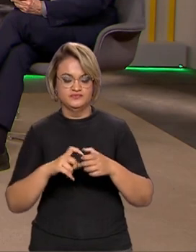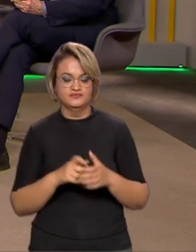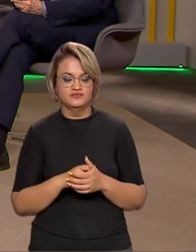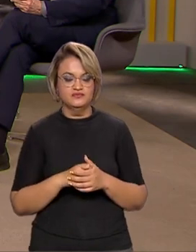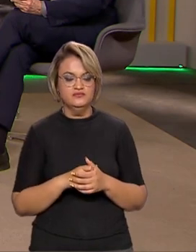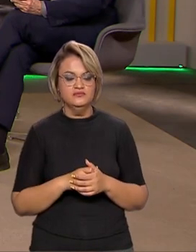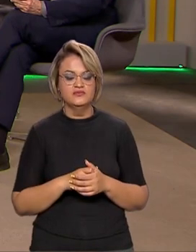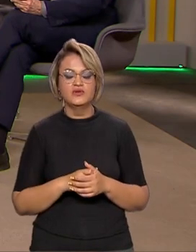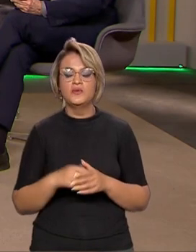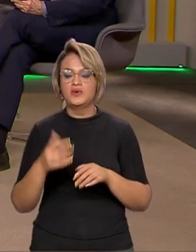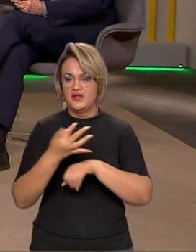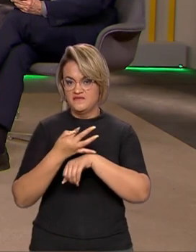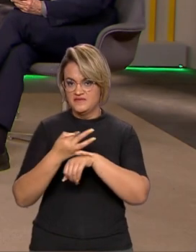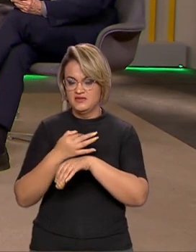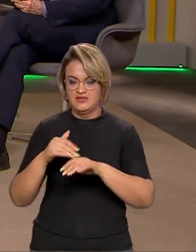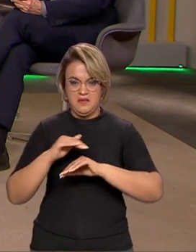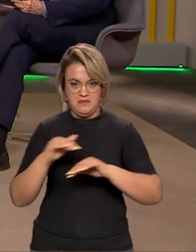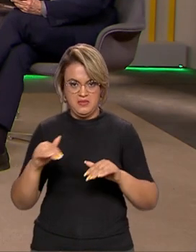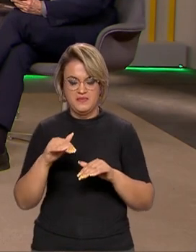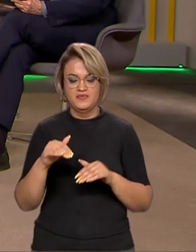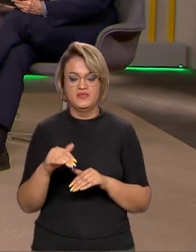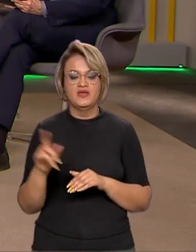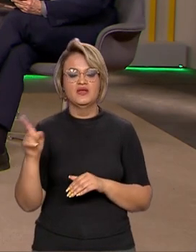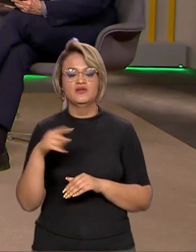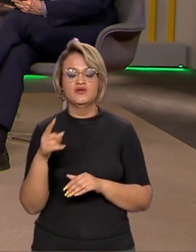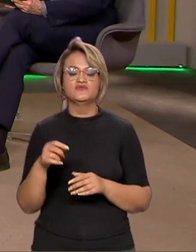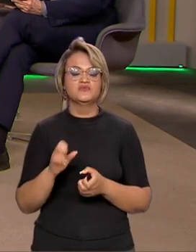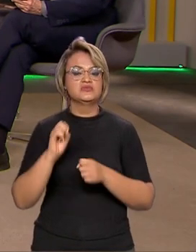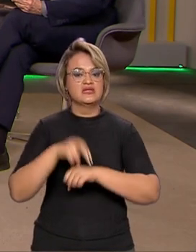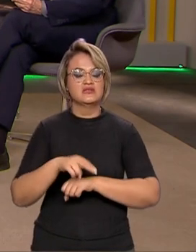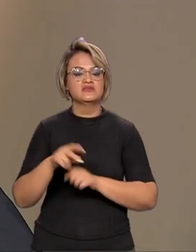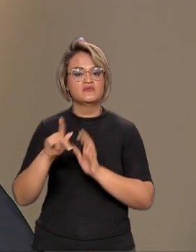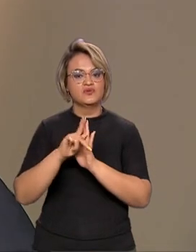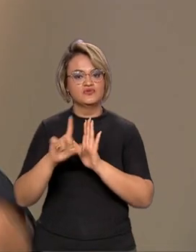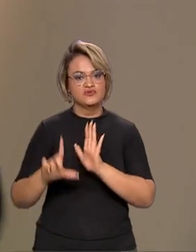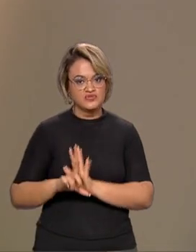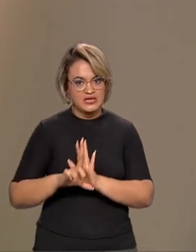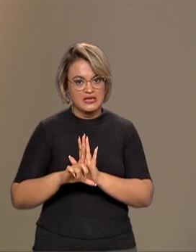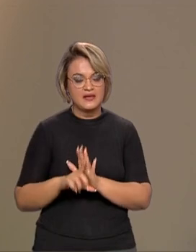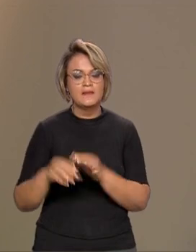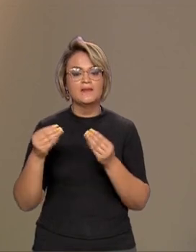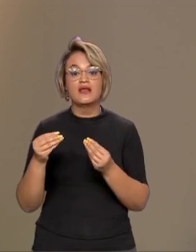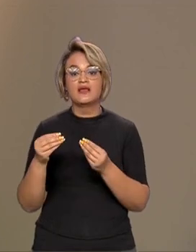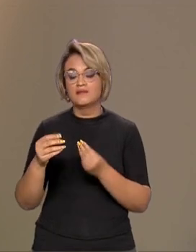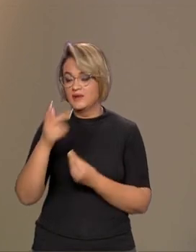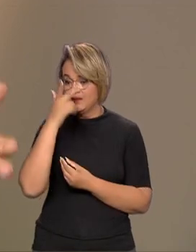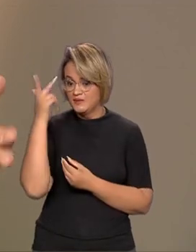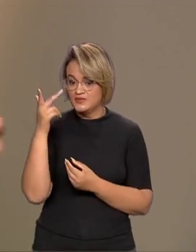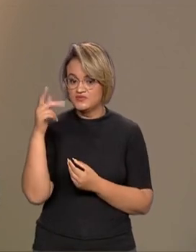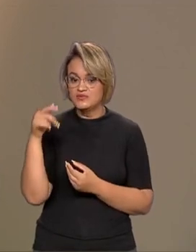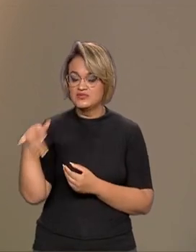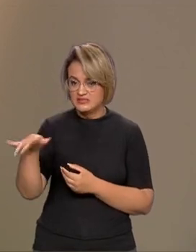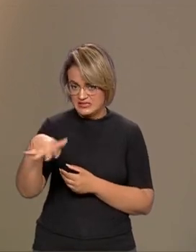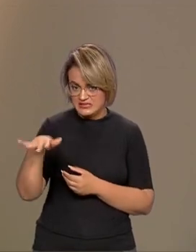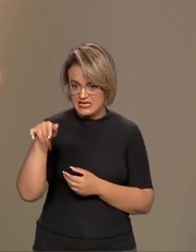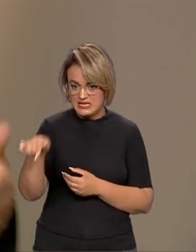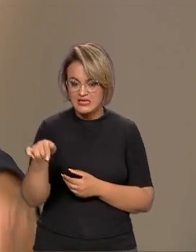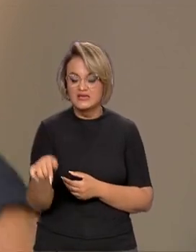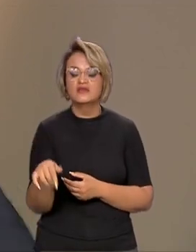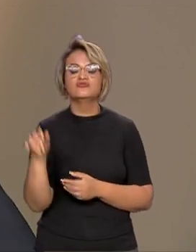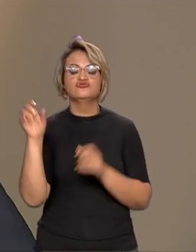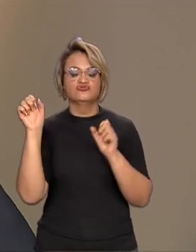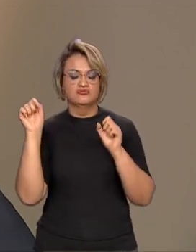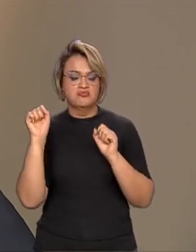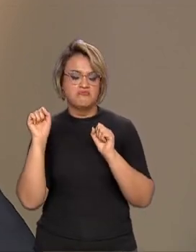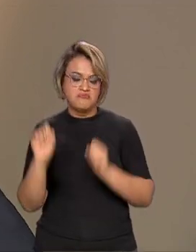acabando o recesso do Parlamento, nós vamos adentrar com o projeto de lei para que as pessoas, nesta condição, tenham direito